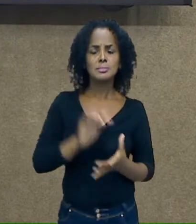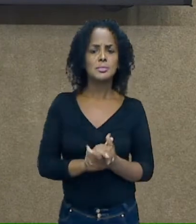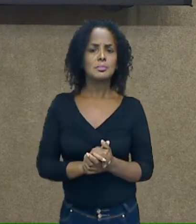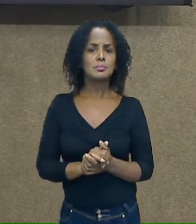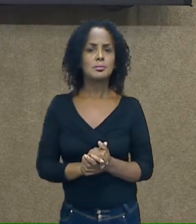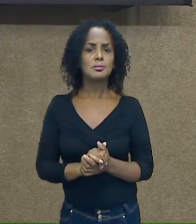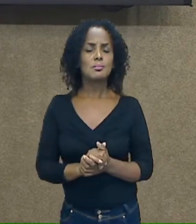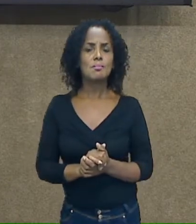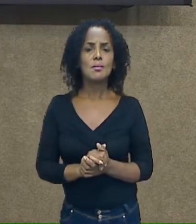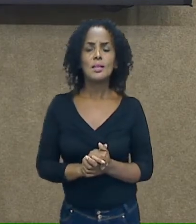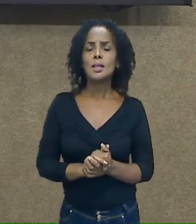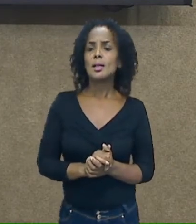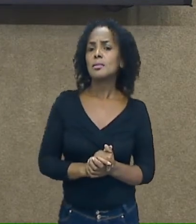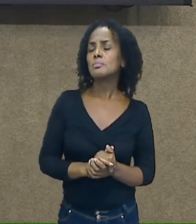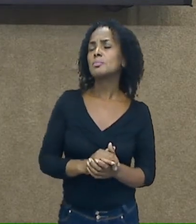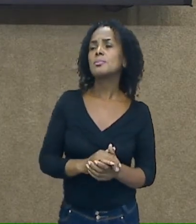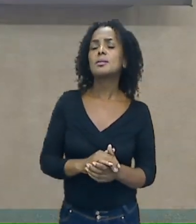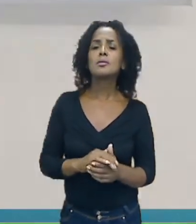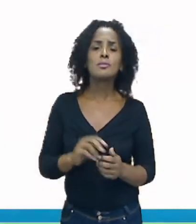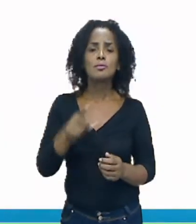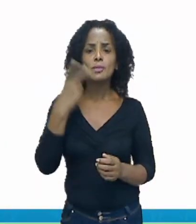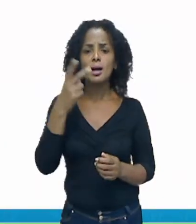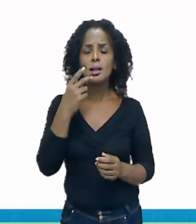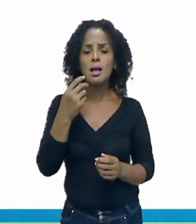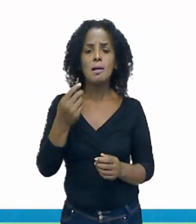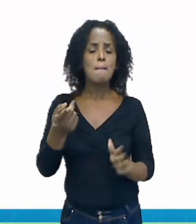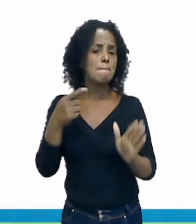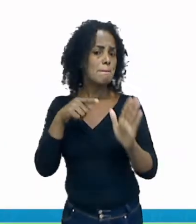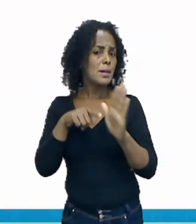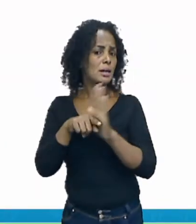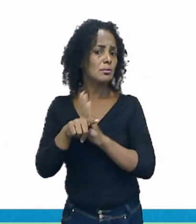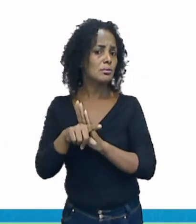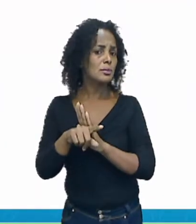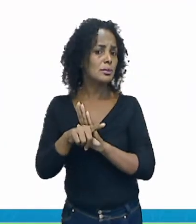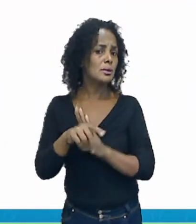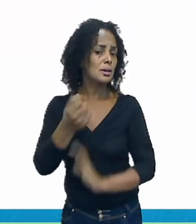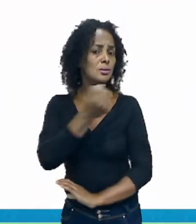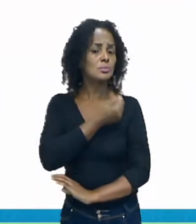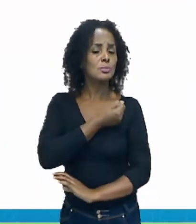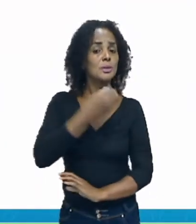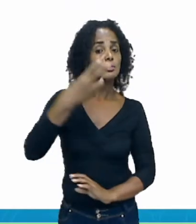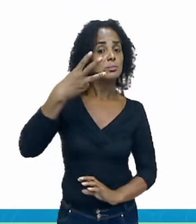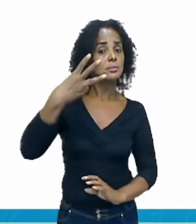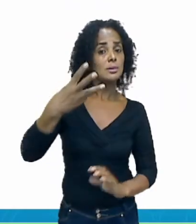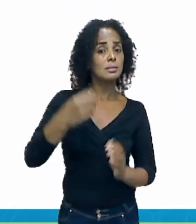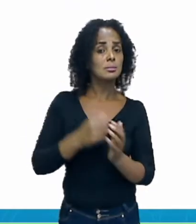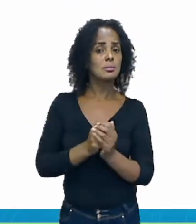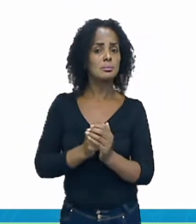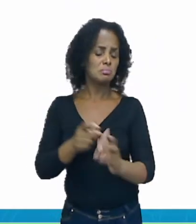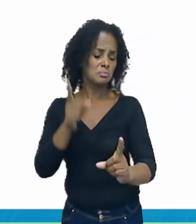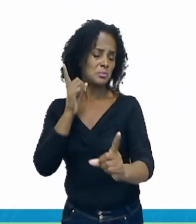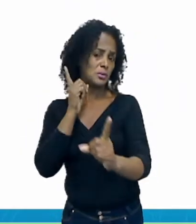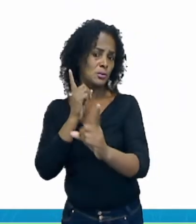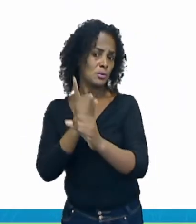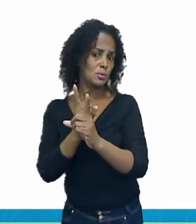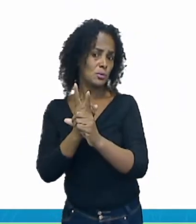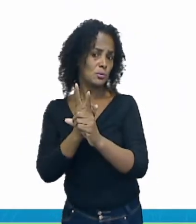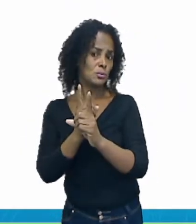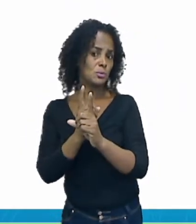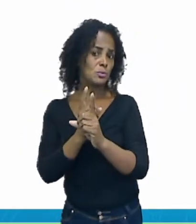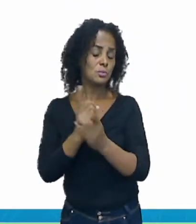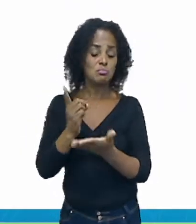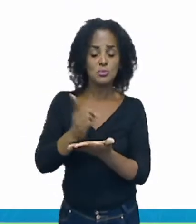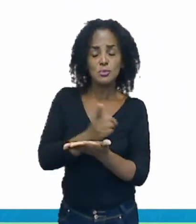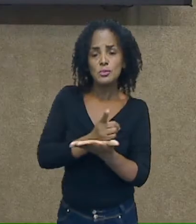é justamente isso que fala a nossa pergunta número 3. Encontre no dicionário o sinônimo de borocochô.